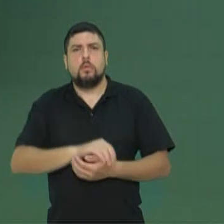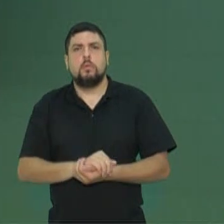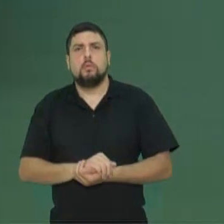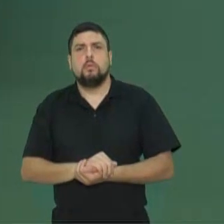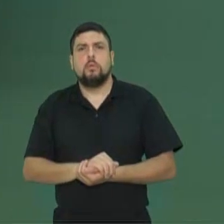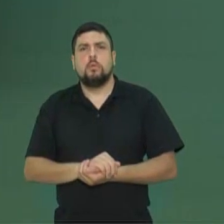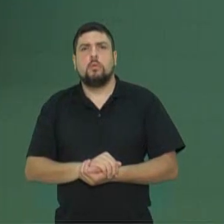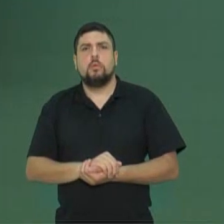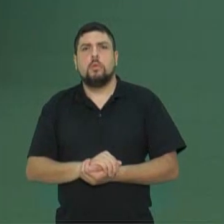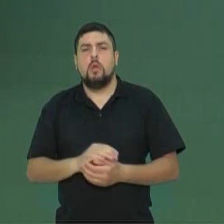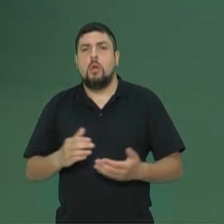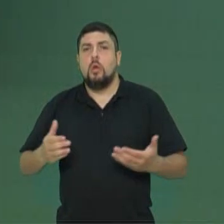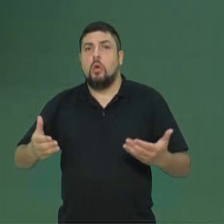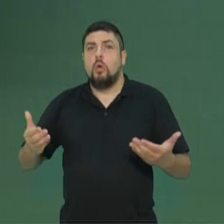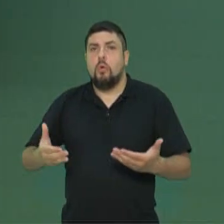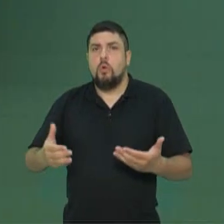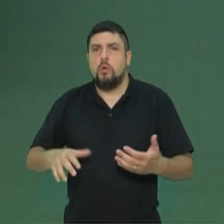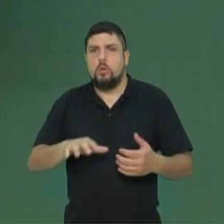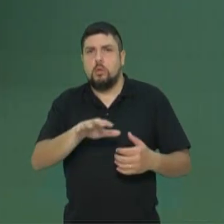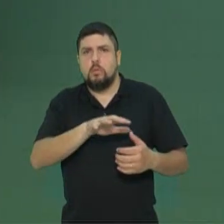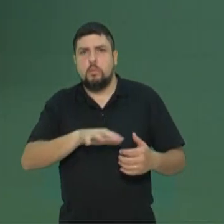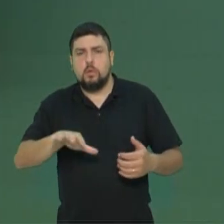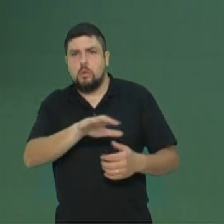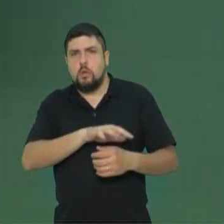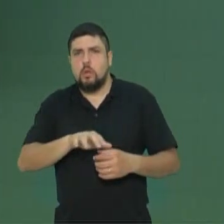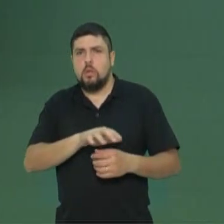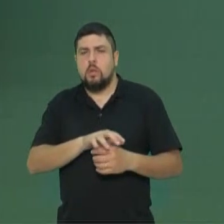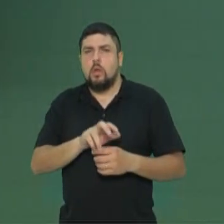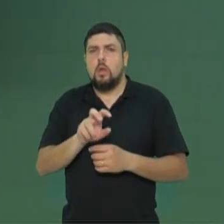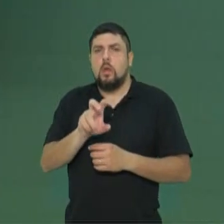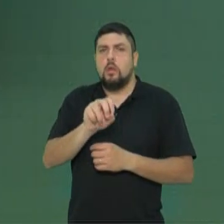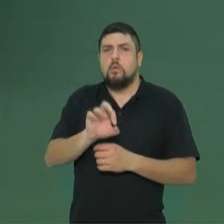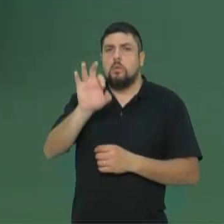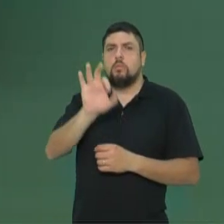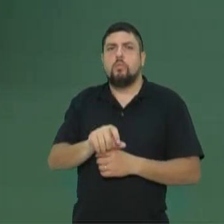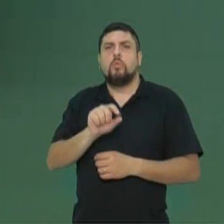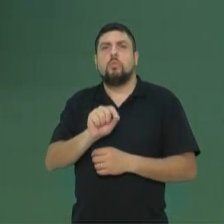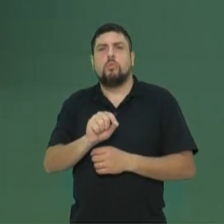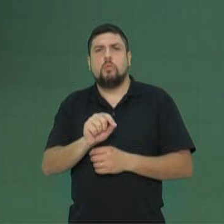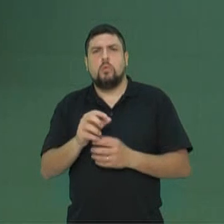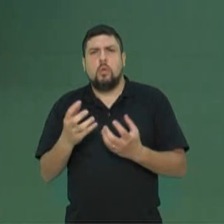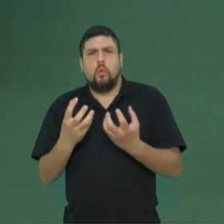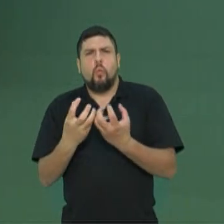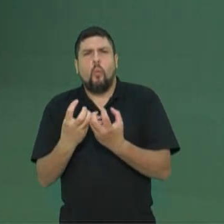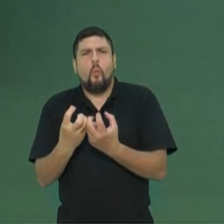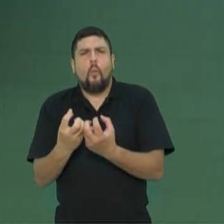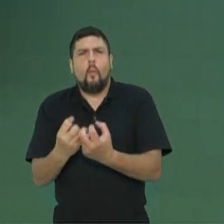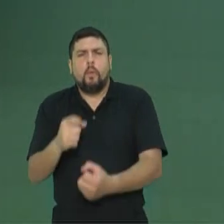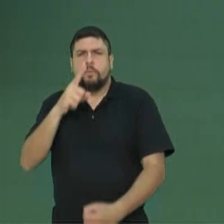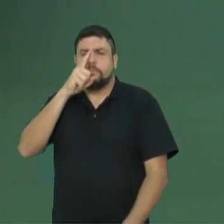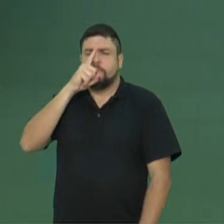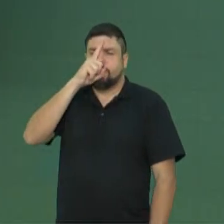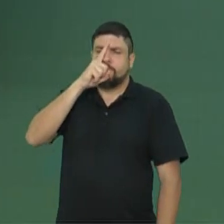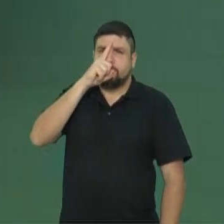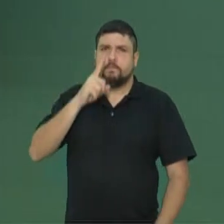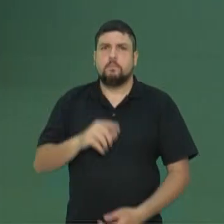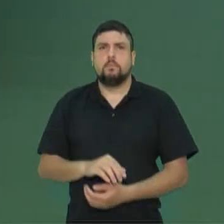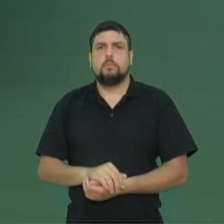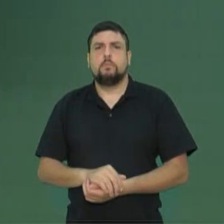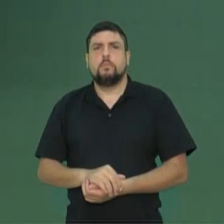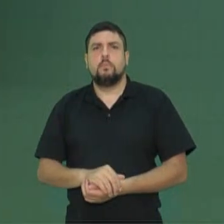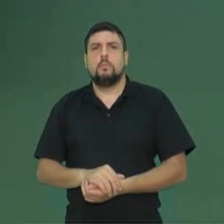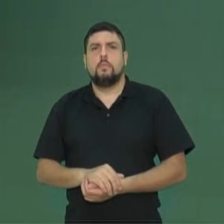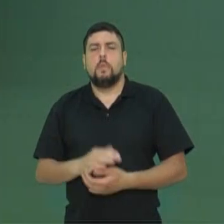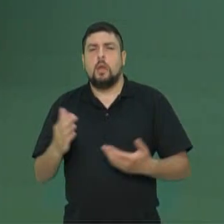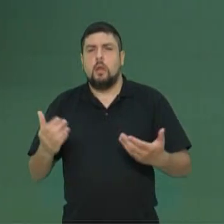hoje, estar com quase 50% do seu território afetado por processos acentuados e severos de desertificação. E eu trouxe para vocês a imagem